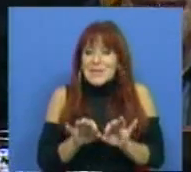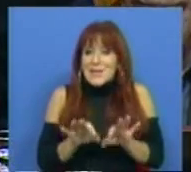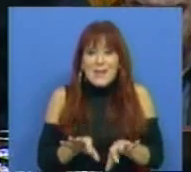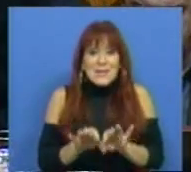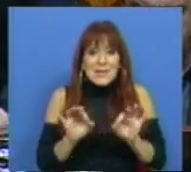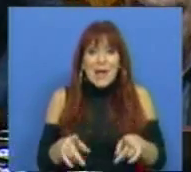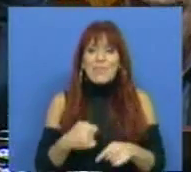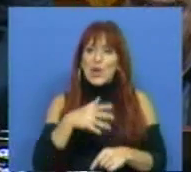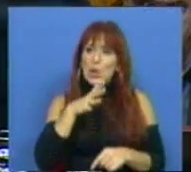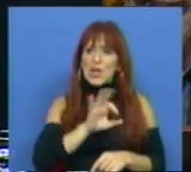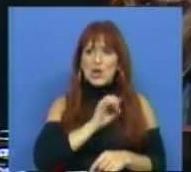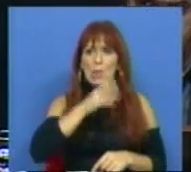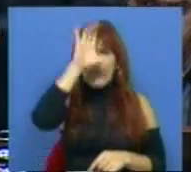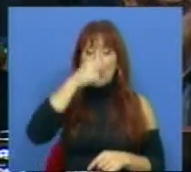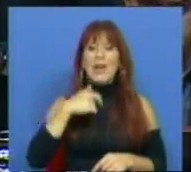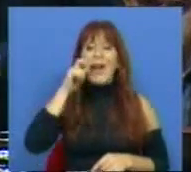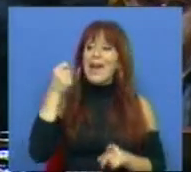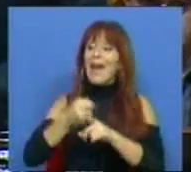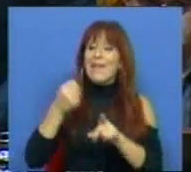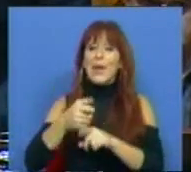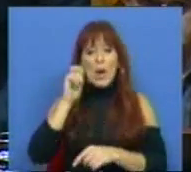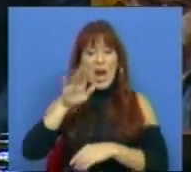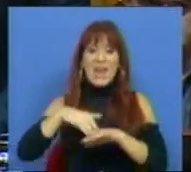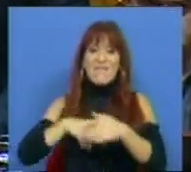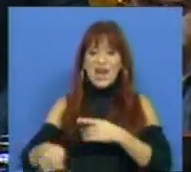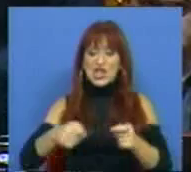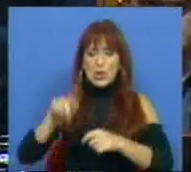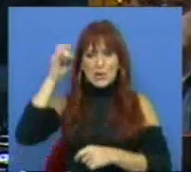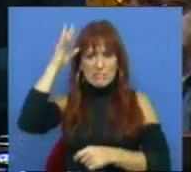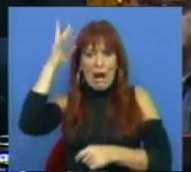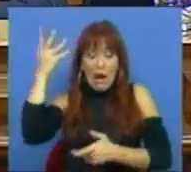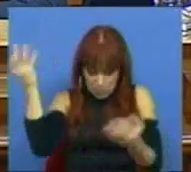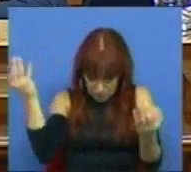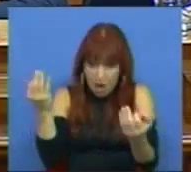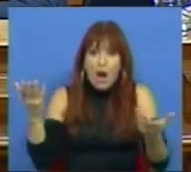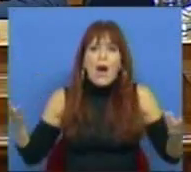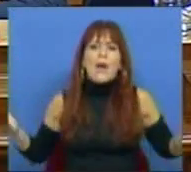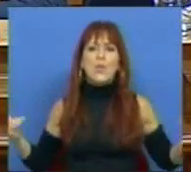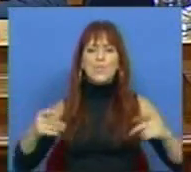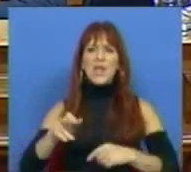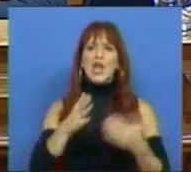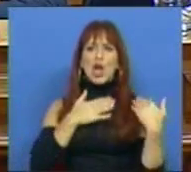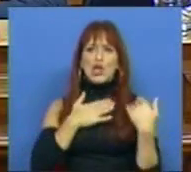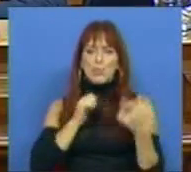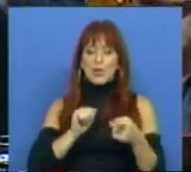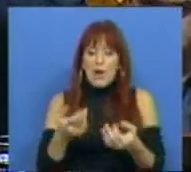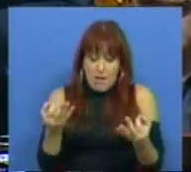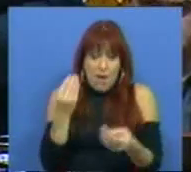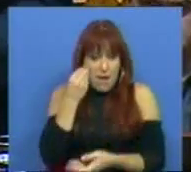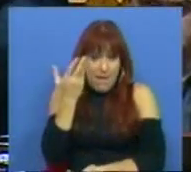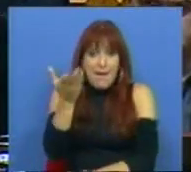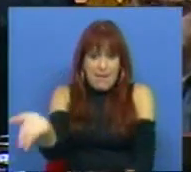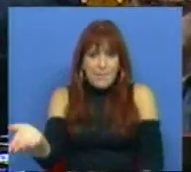mesmo. Dizia o Sr. Primeiro-Ministro, quem deve ser atacado é quem fez uma gestão fraudulenta. Claro que sim. Responsabilidade é